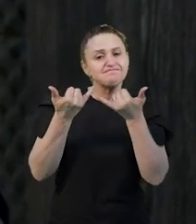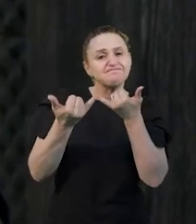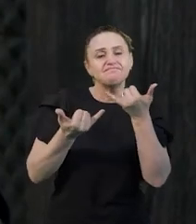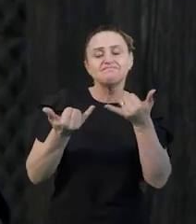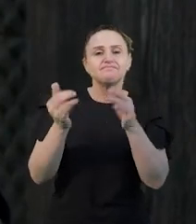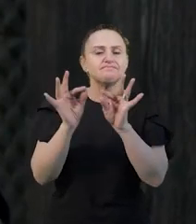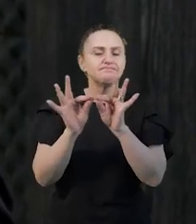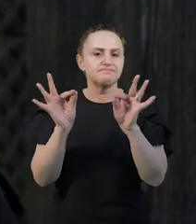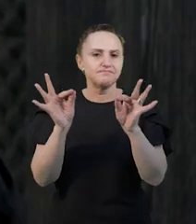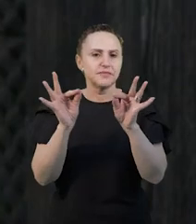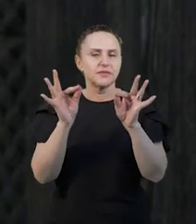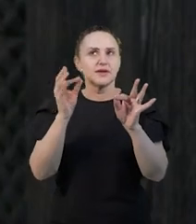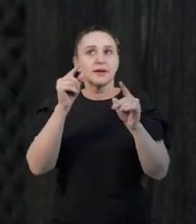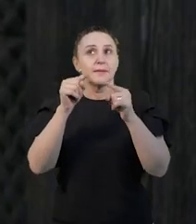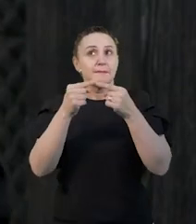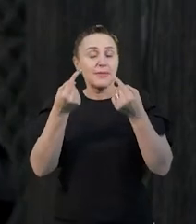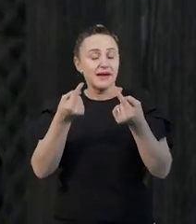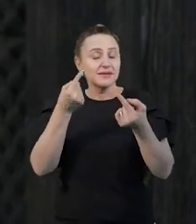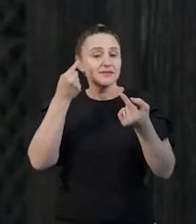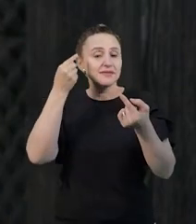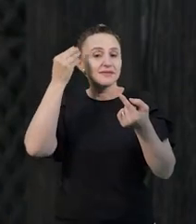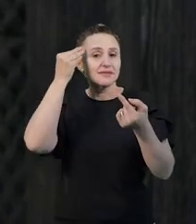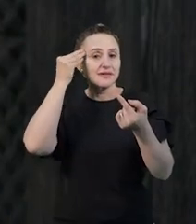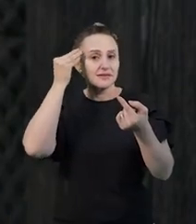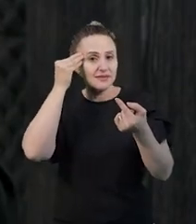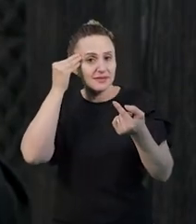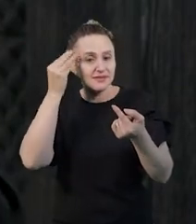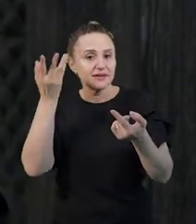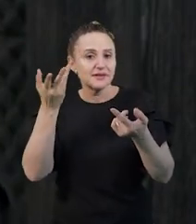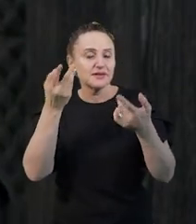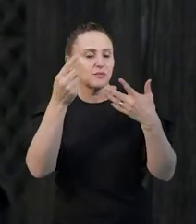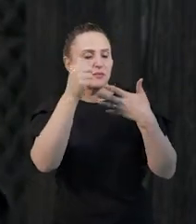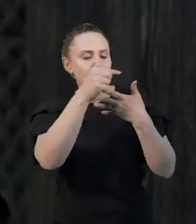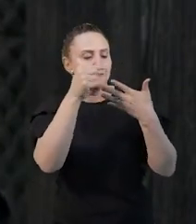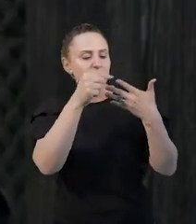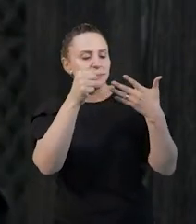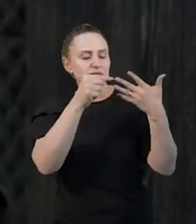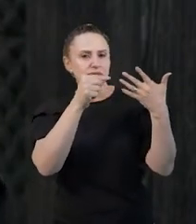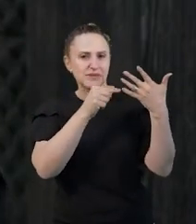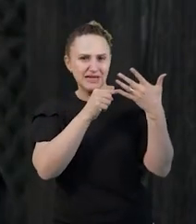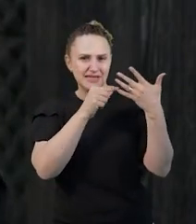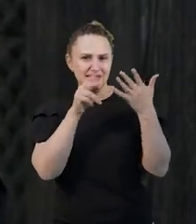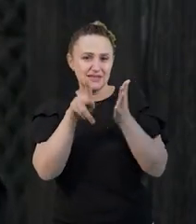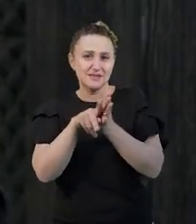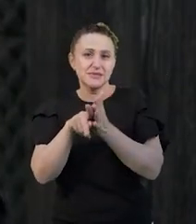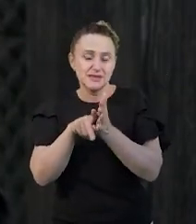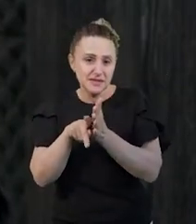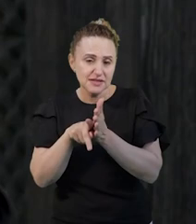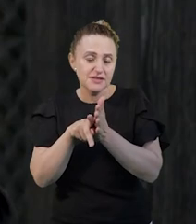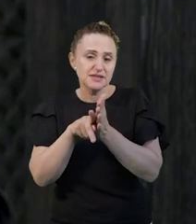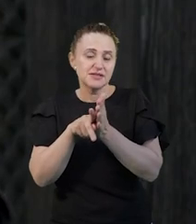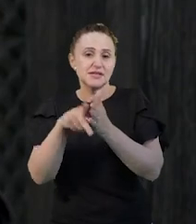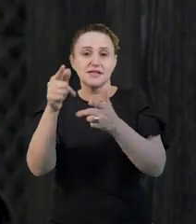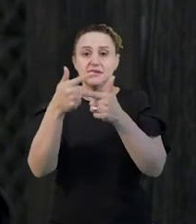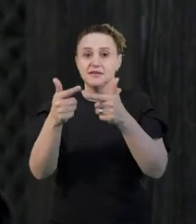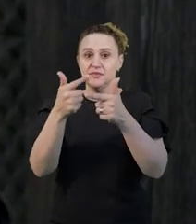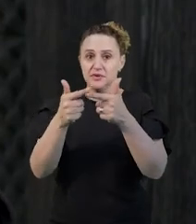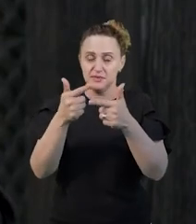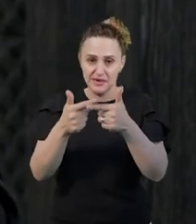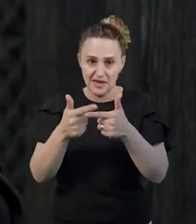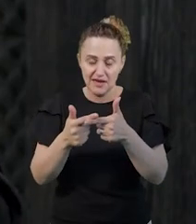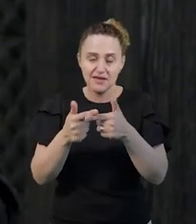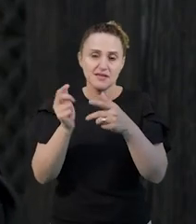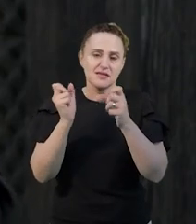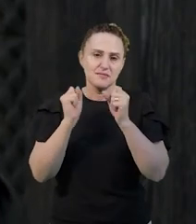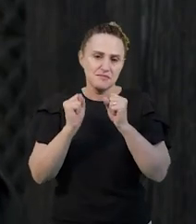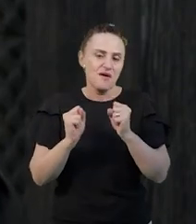mas tentando seguir aquelas etapas, o tema, a pesquisa exploratória, os problemas que podem